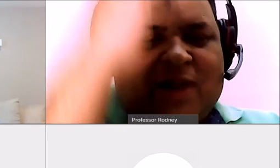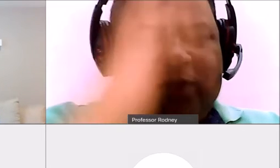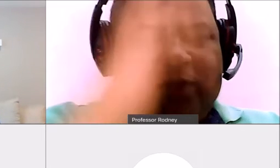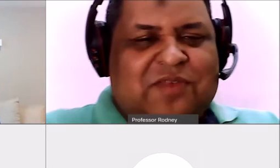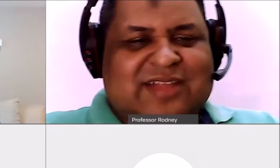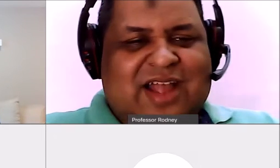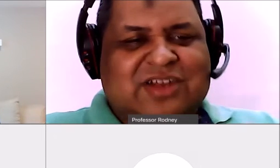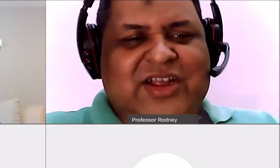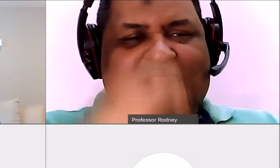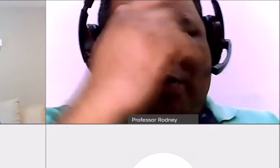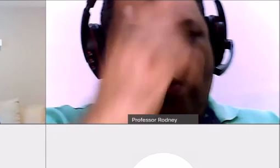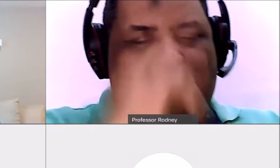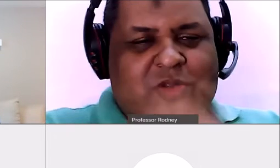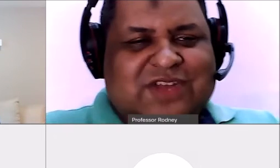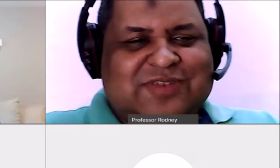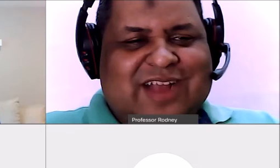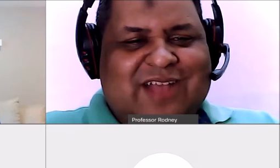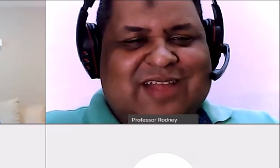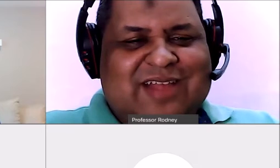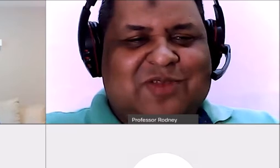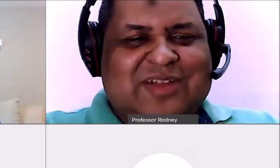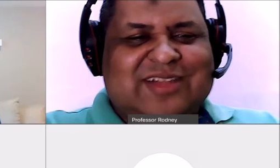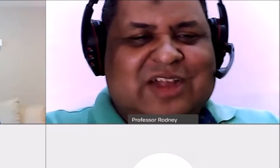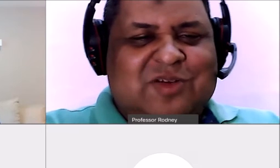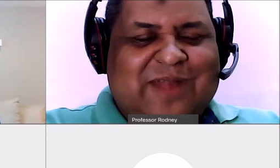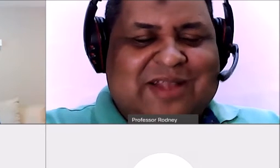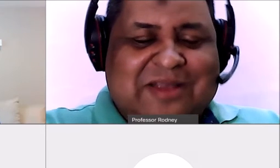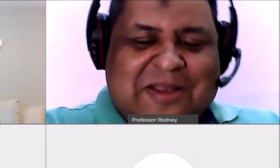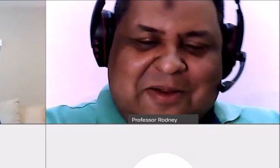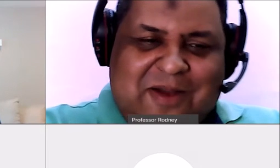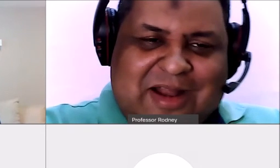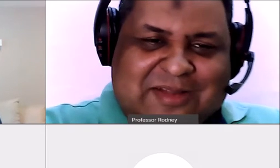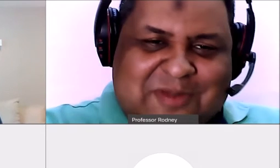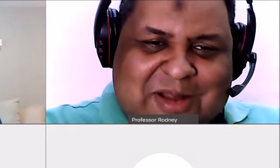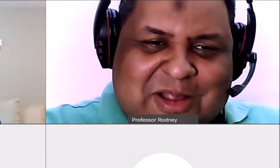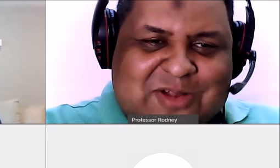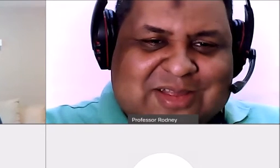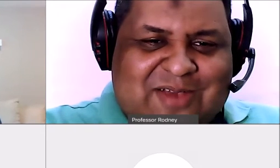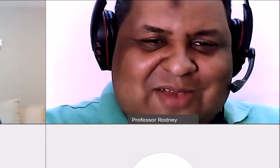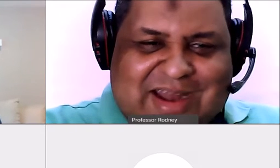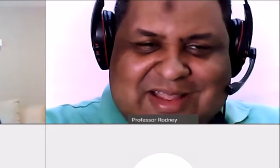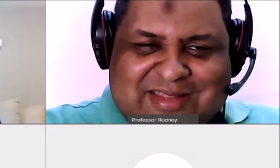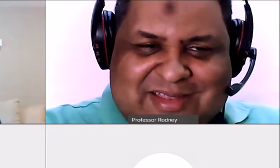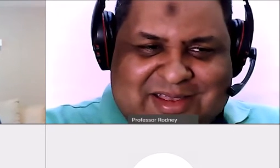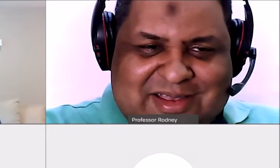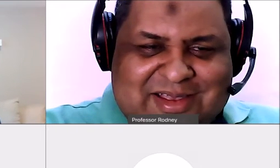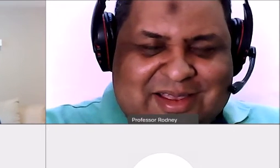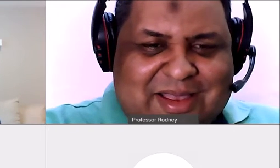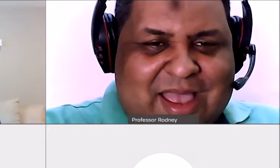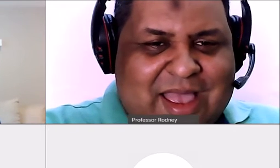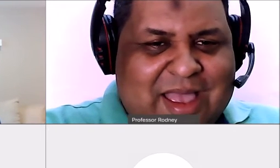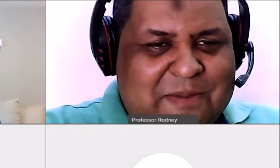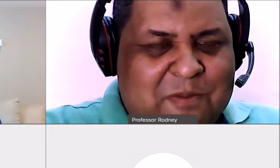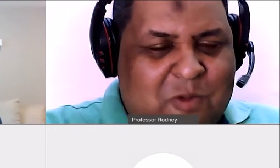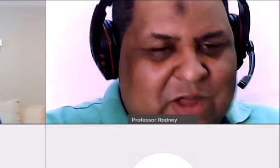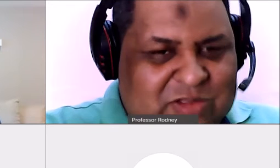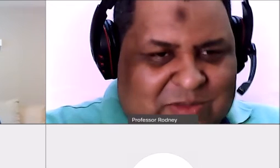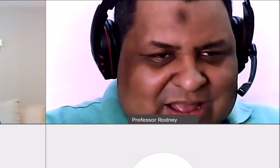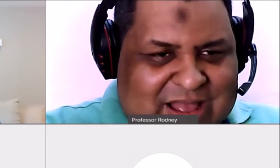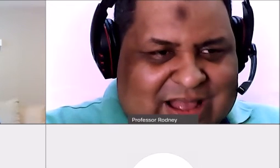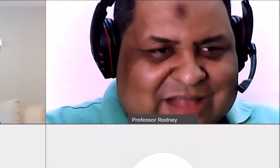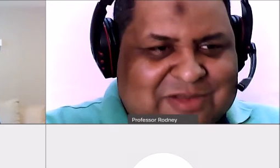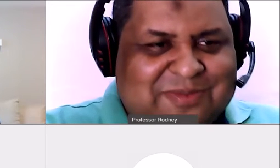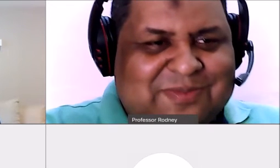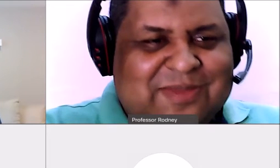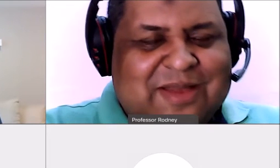o upgrade para aquela outra universidade e conclui o certificado lá da outra universidade completa. Olha, só tenho que agradecer. Muito